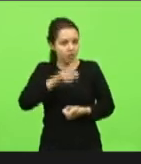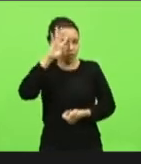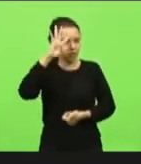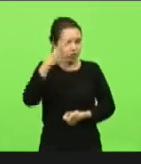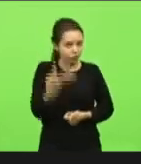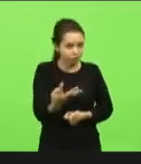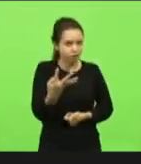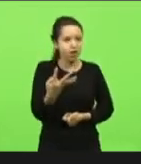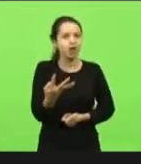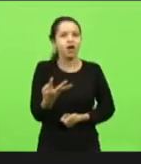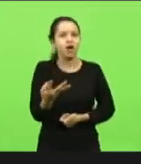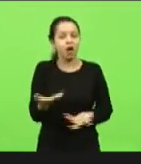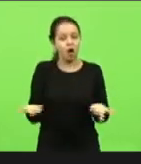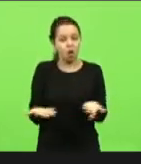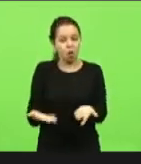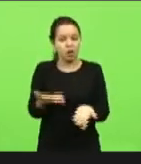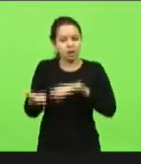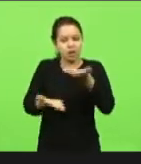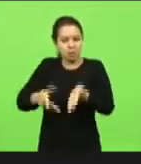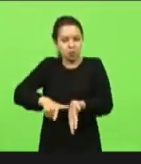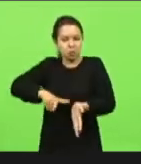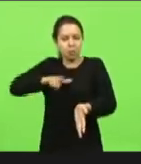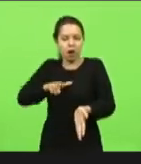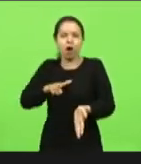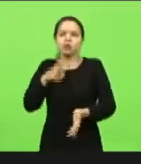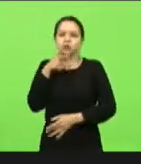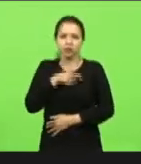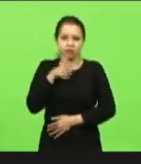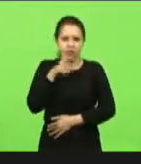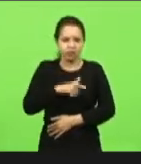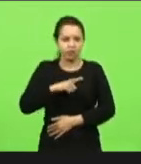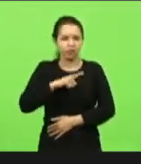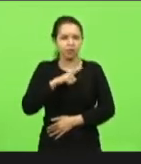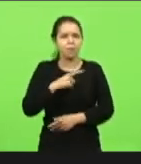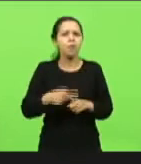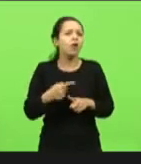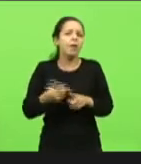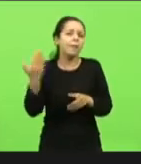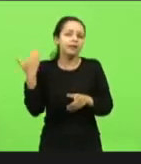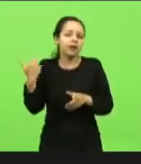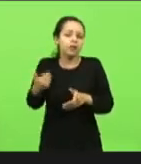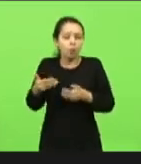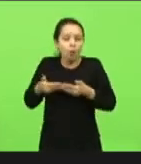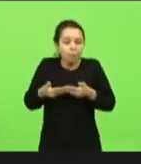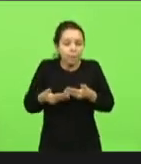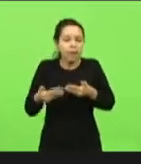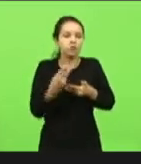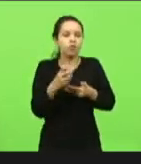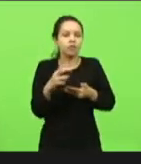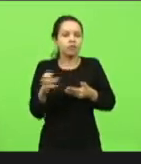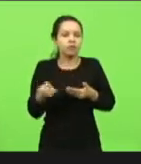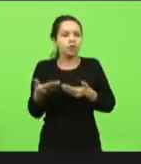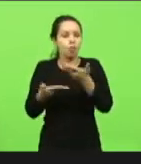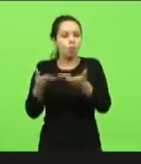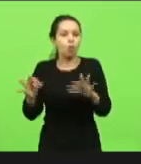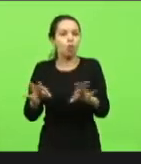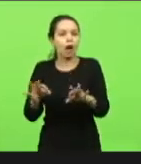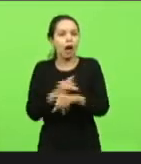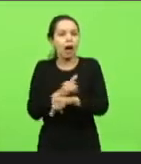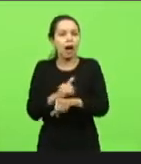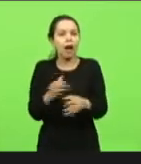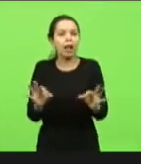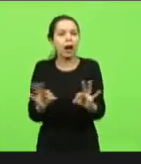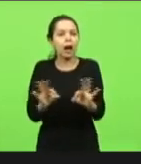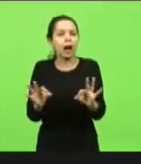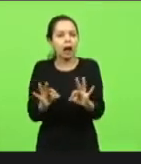adotando até tratamento precoce o que que é isso por que que não fez isso no começo do ano por que que não tomou essas providências no ano passado tão